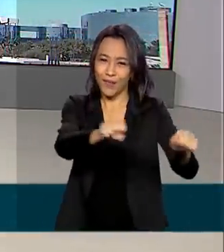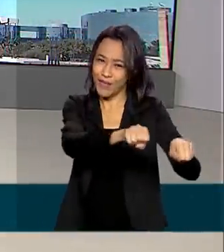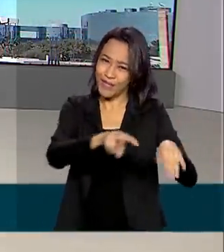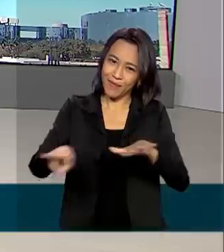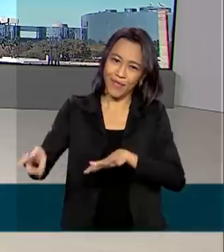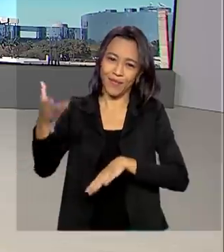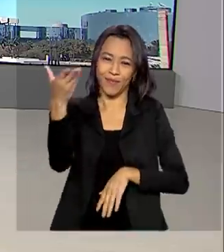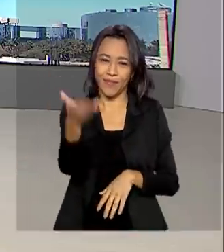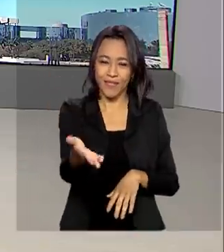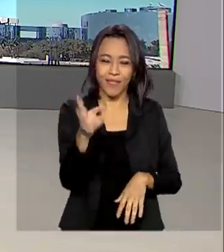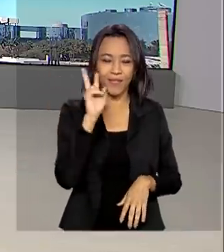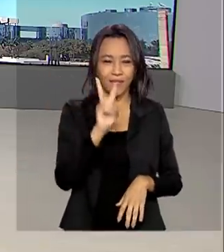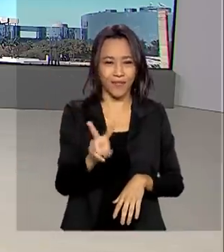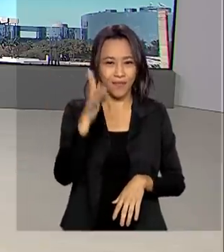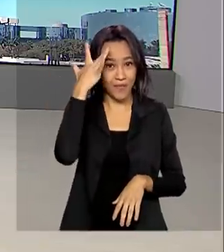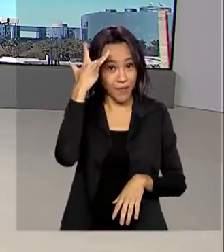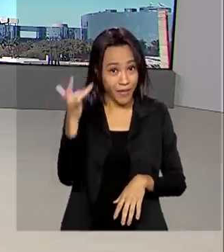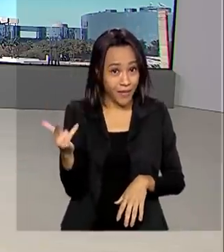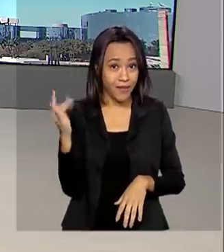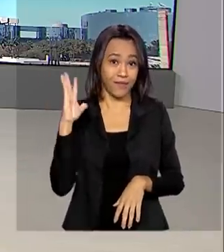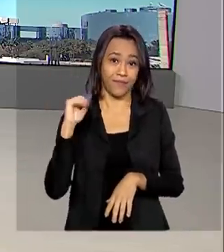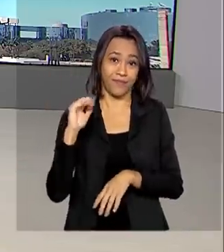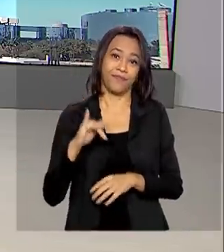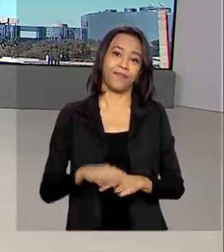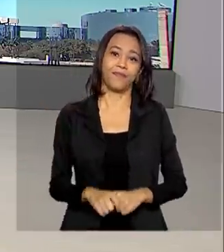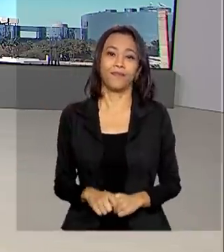semana para você. Nos vemos amanhã. Até lá.